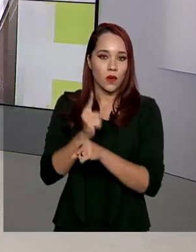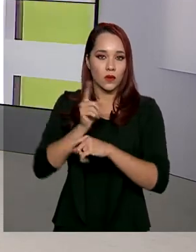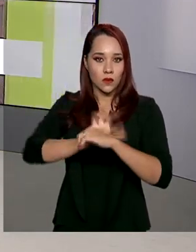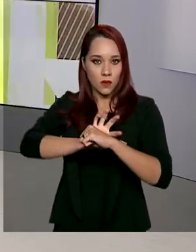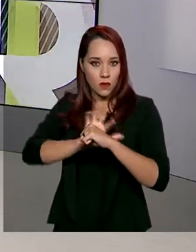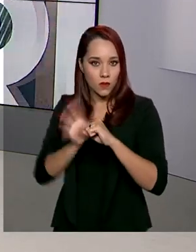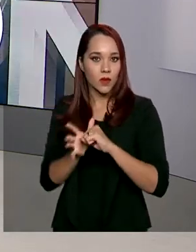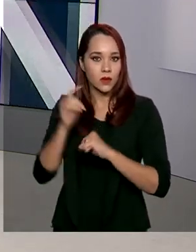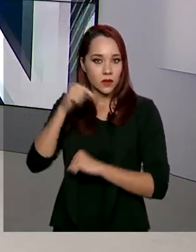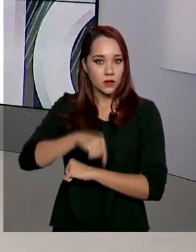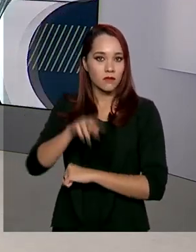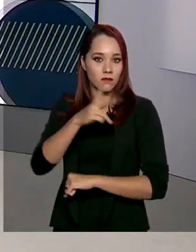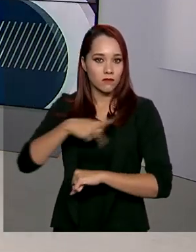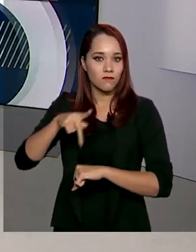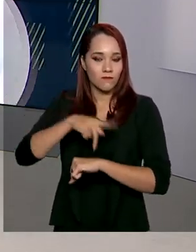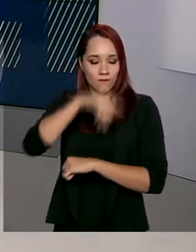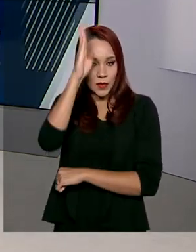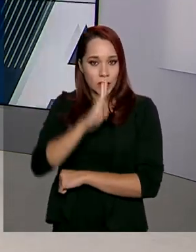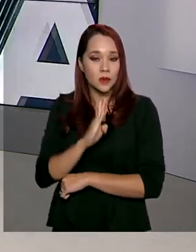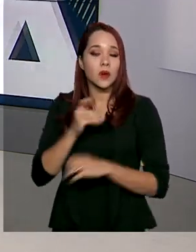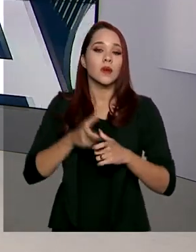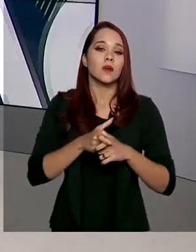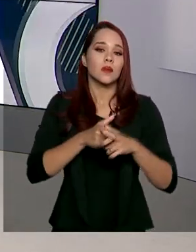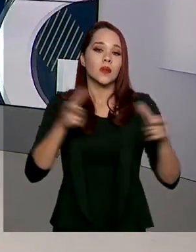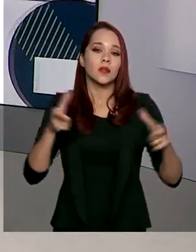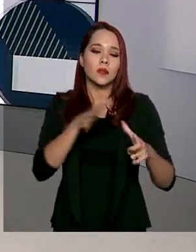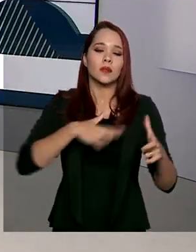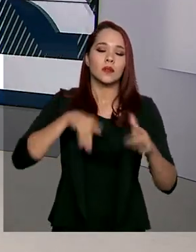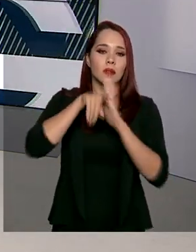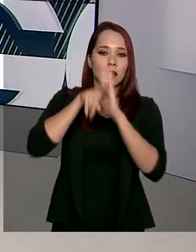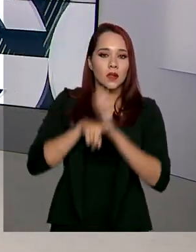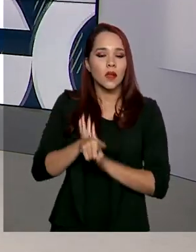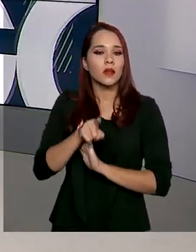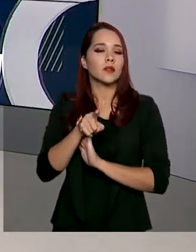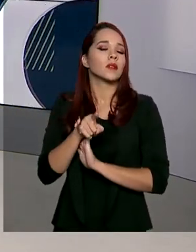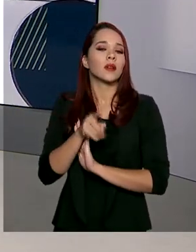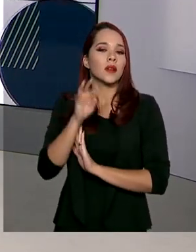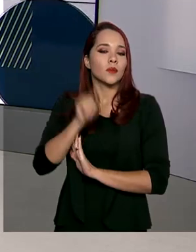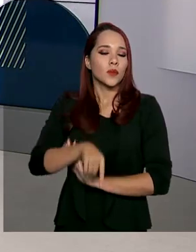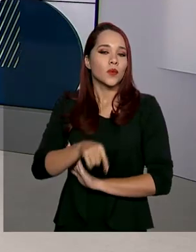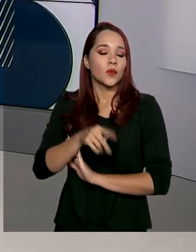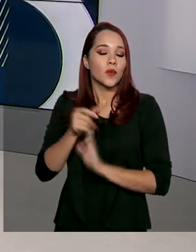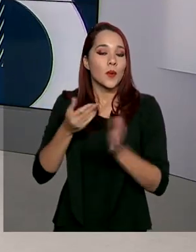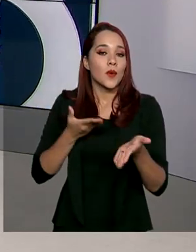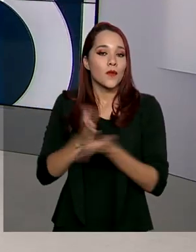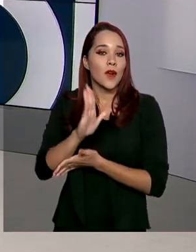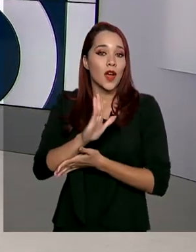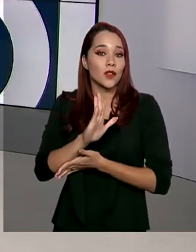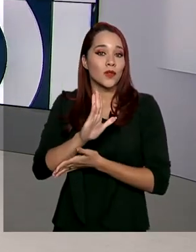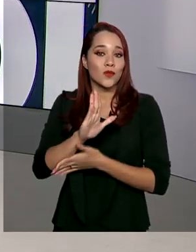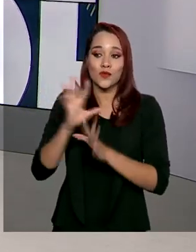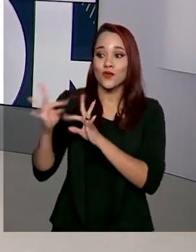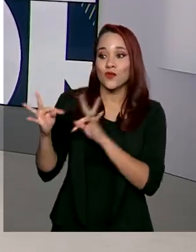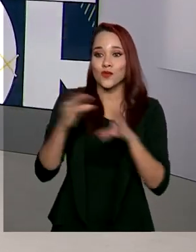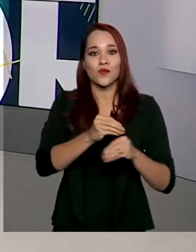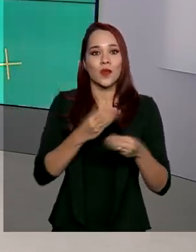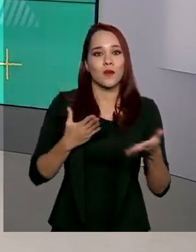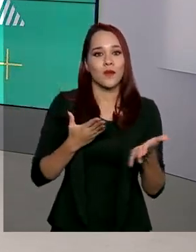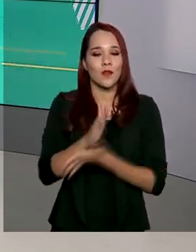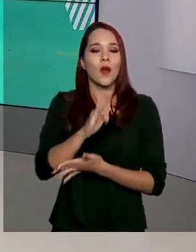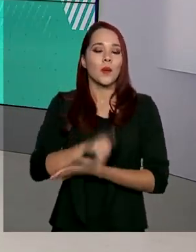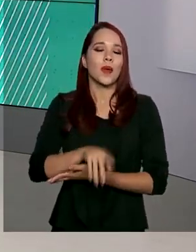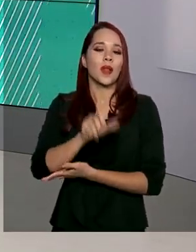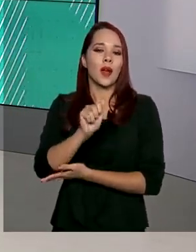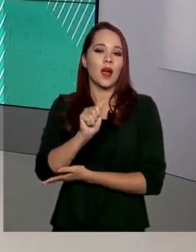-19 aqui no país. A ampliação da rede de análise dos exames foi aprovada por unanimidade pela Agência Nacional de